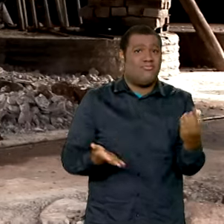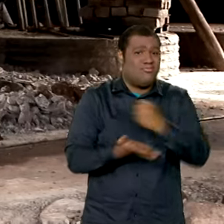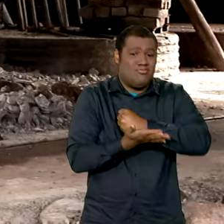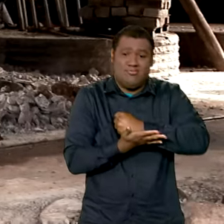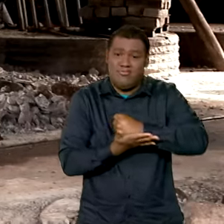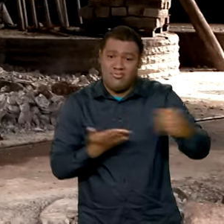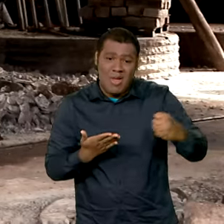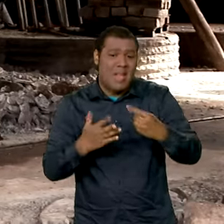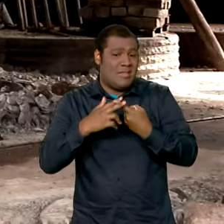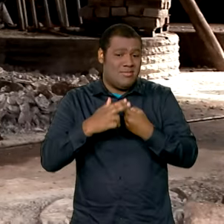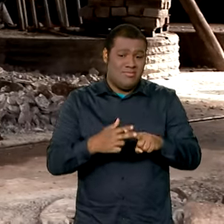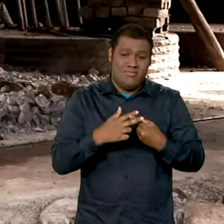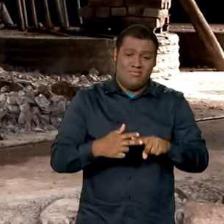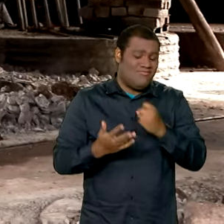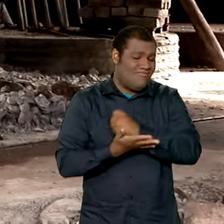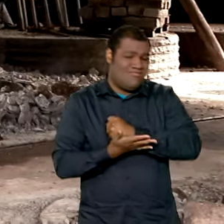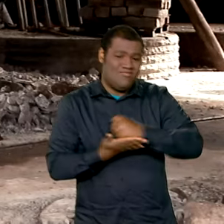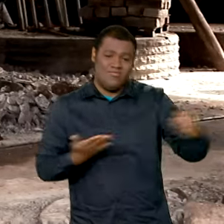reformado.